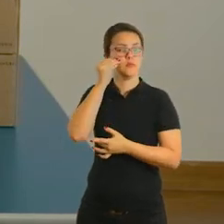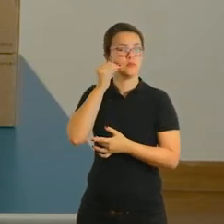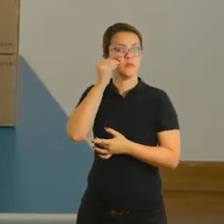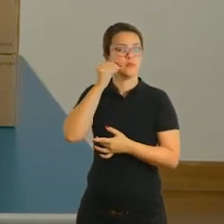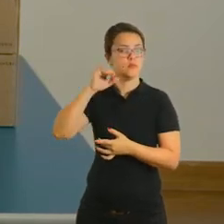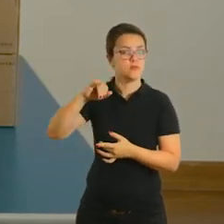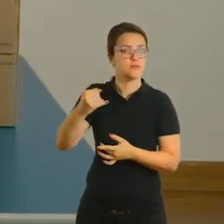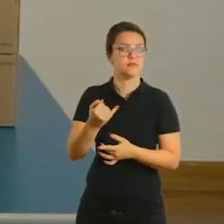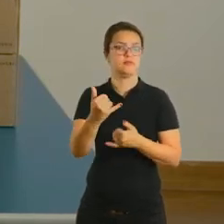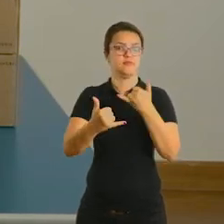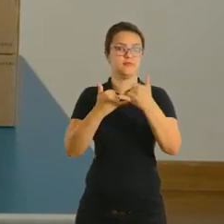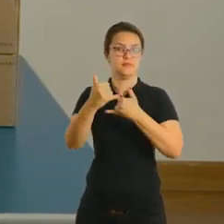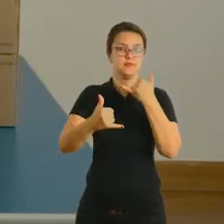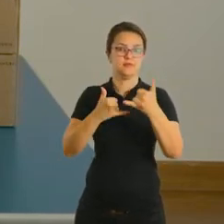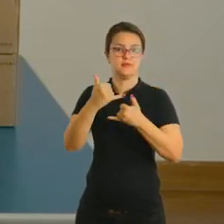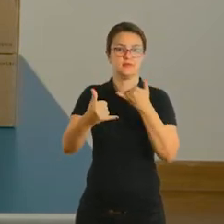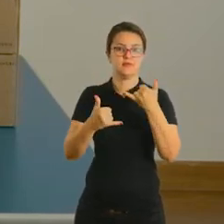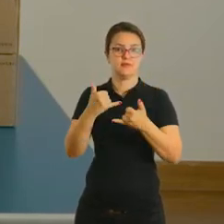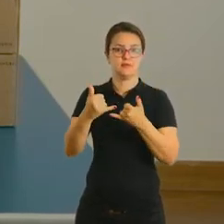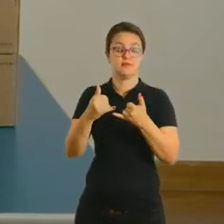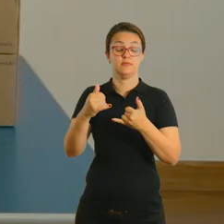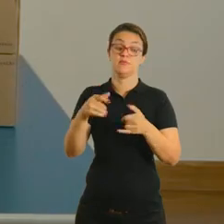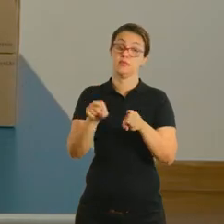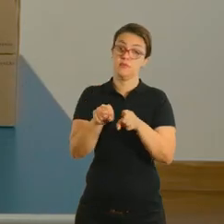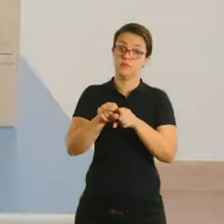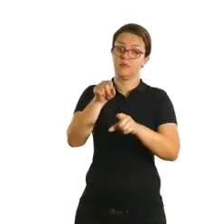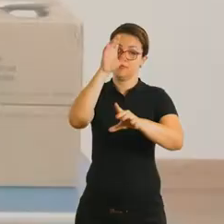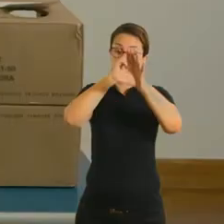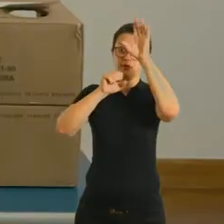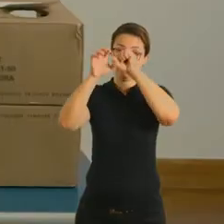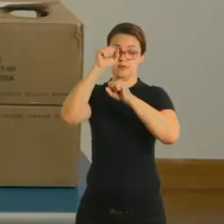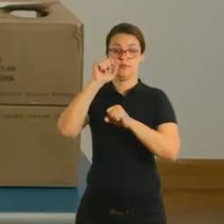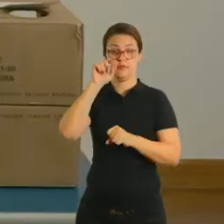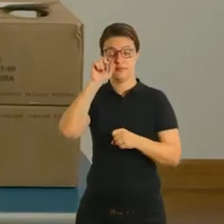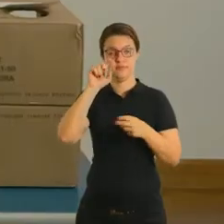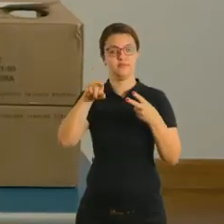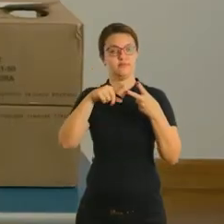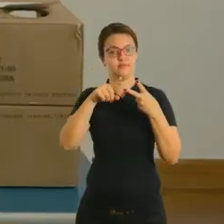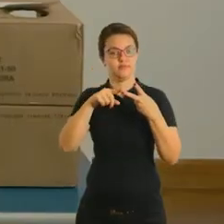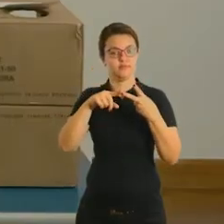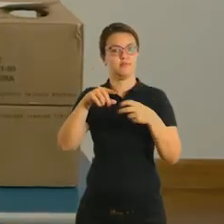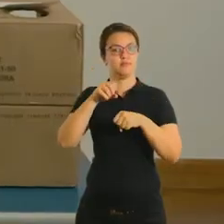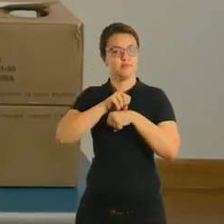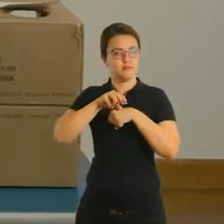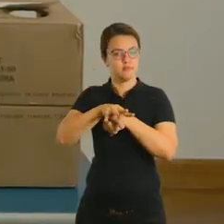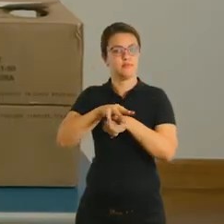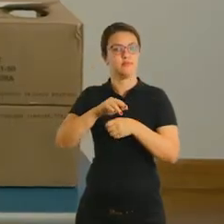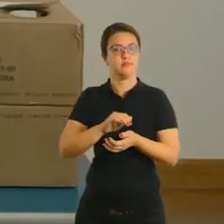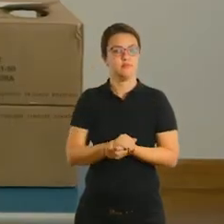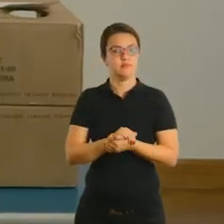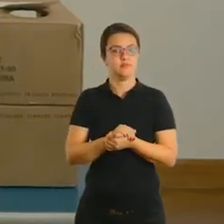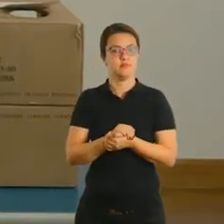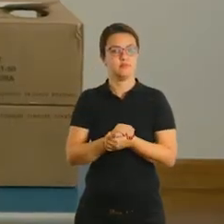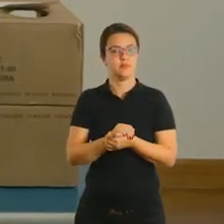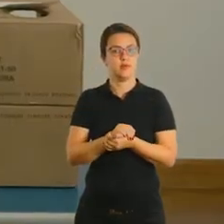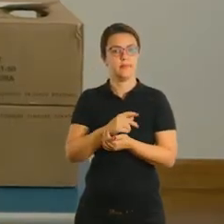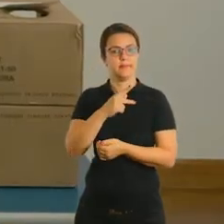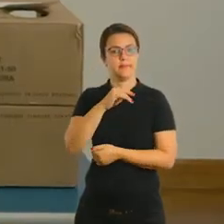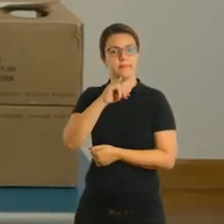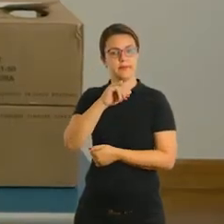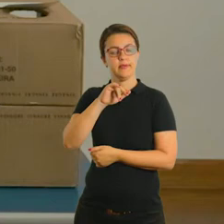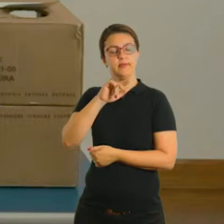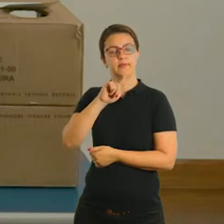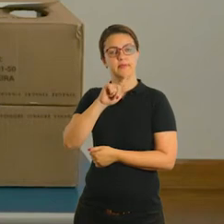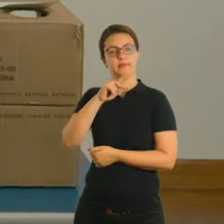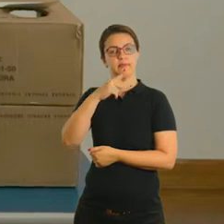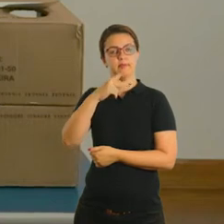vocês vão brincando e se divertindo ao mesmo tempo e aprendendo. A segunda sugestão é a brincadeira do pingue-pongue no ar. Então aqui eu